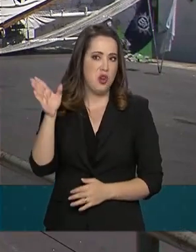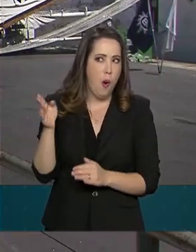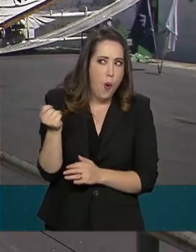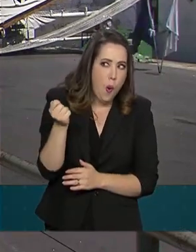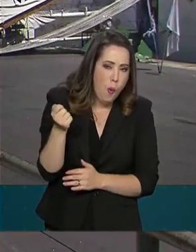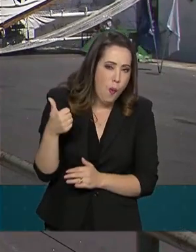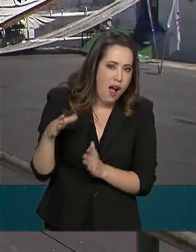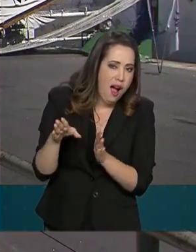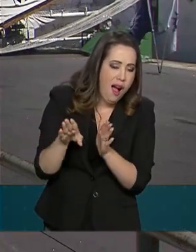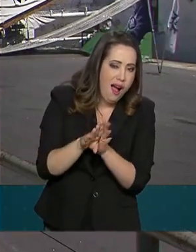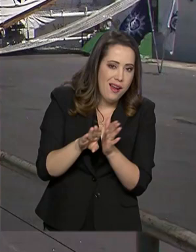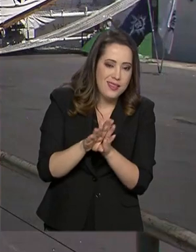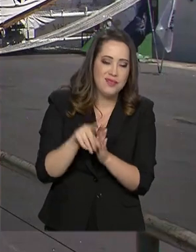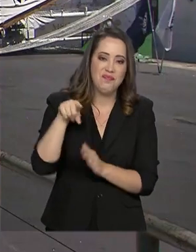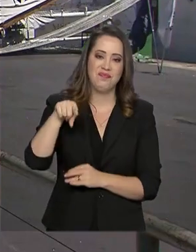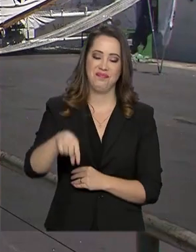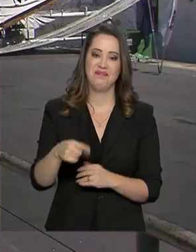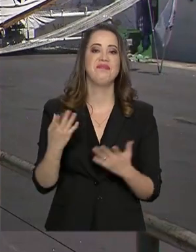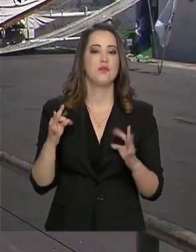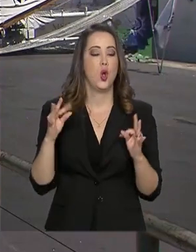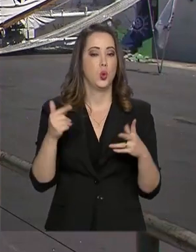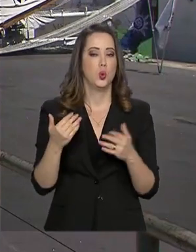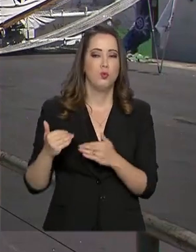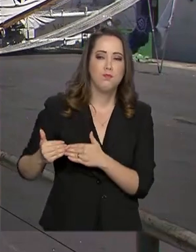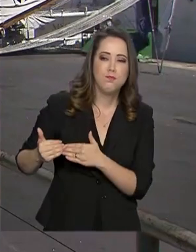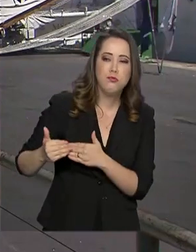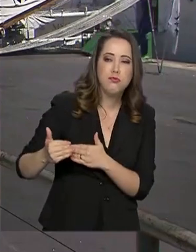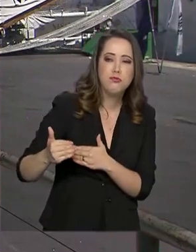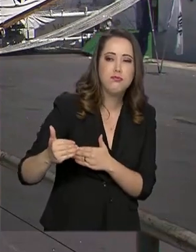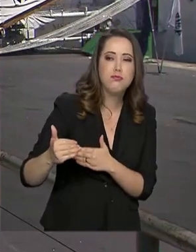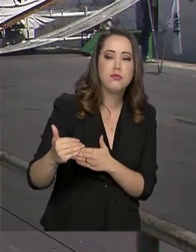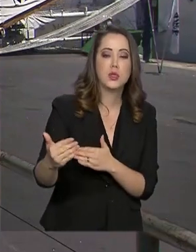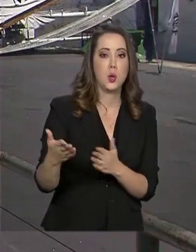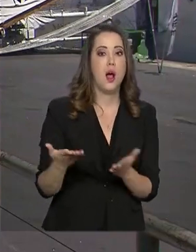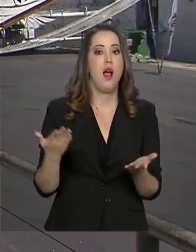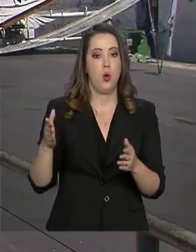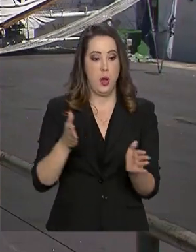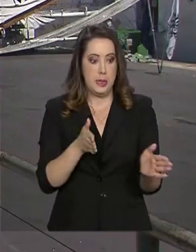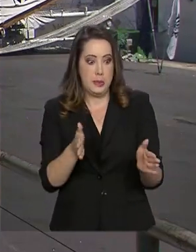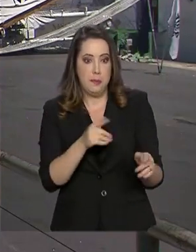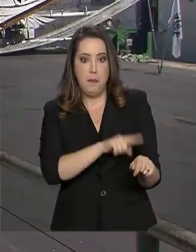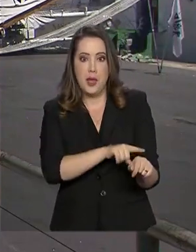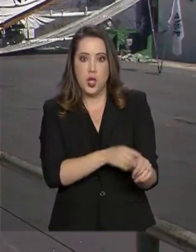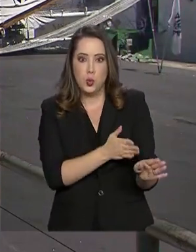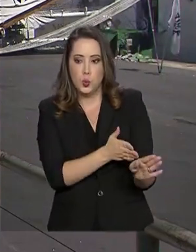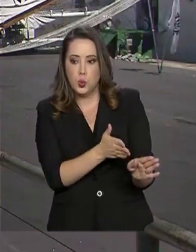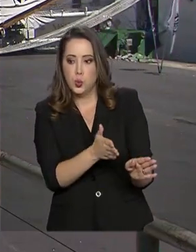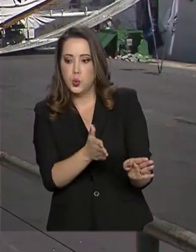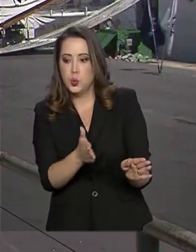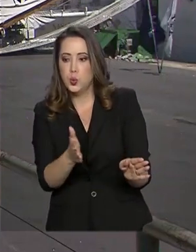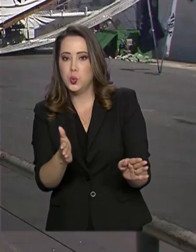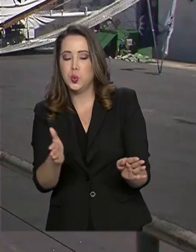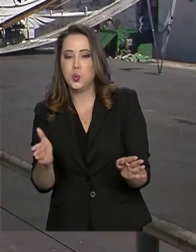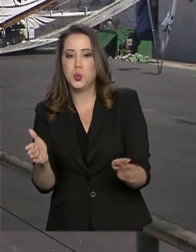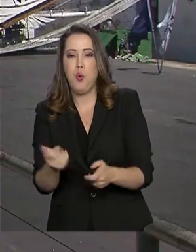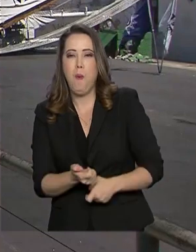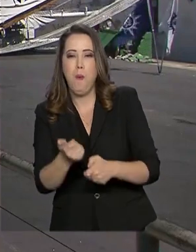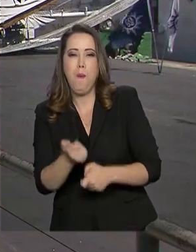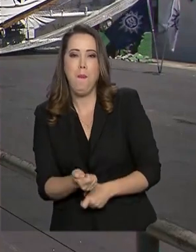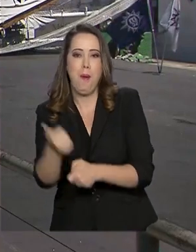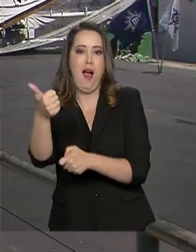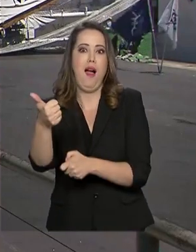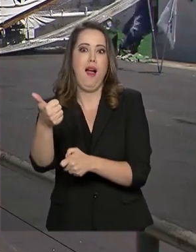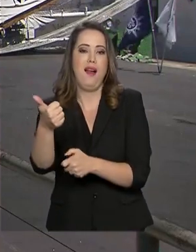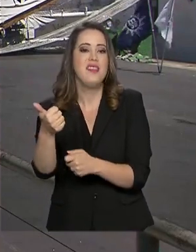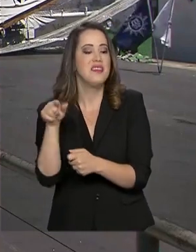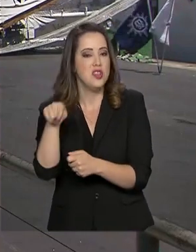deve atracar no Pierre Mauá. Ao todo, durante toda a temporada do Réveillon, sete transatlânticos vão passar pelo Porto do Rio